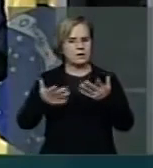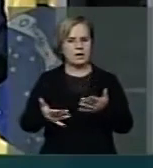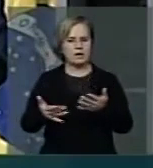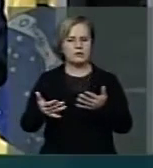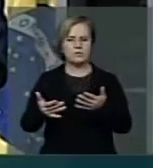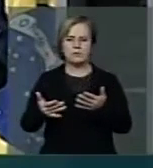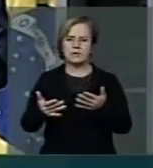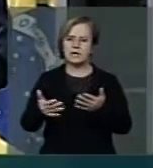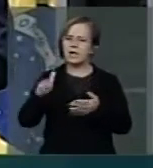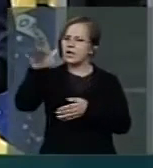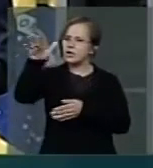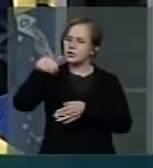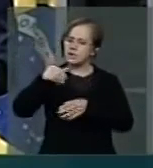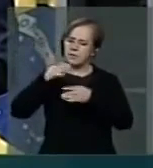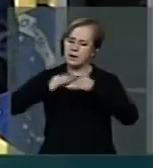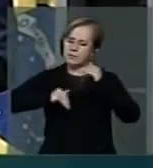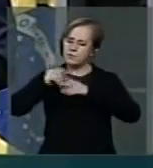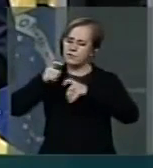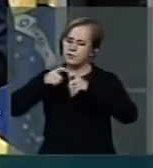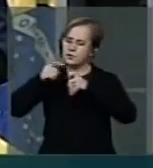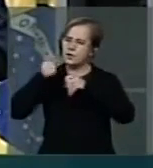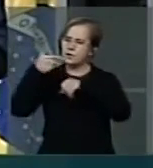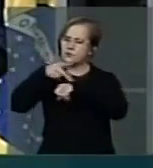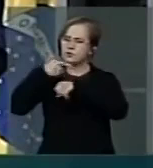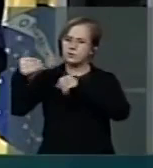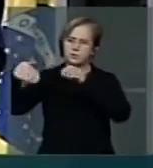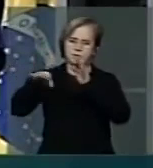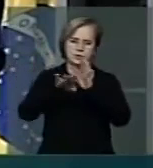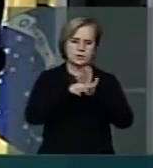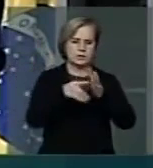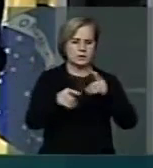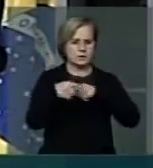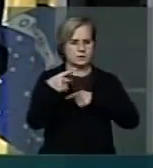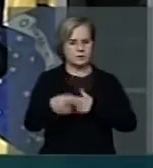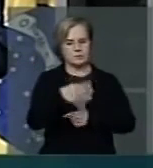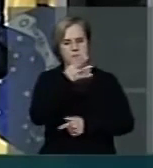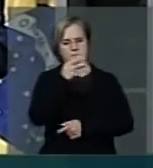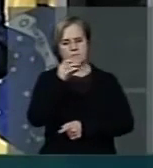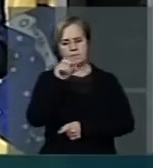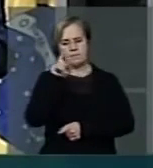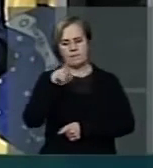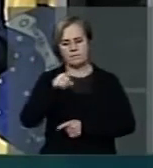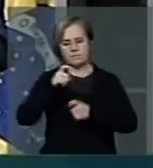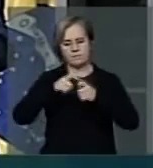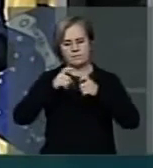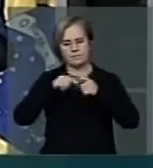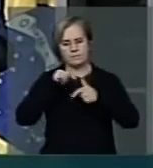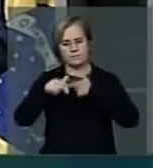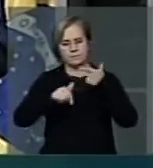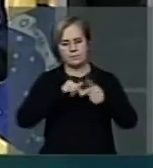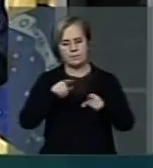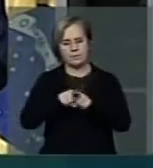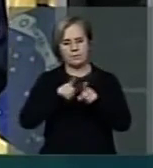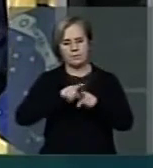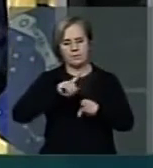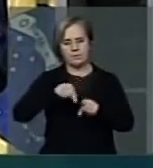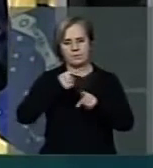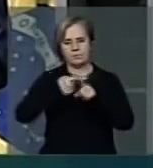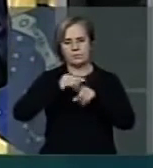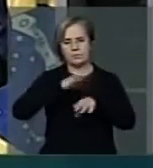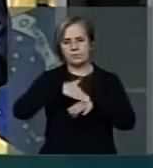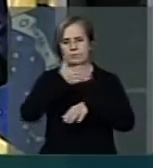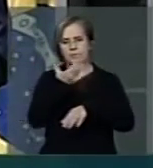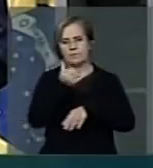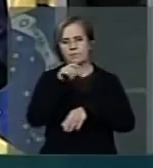de profissionais despreparados. Temos no Brasil 400 mil médicos em atividade, além dos 16 mil que se formam